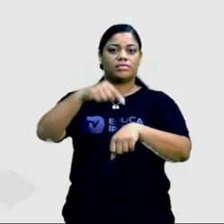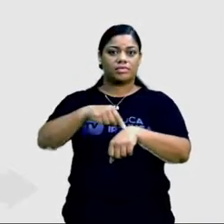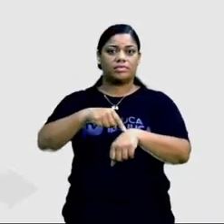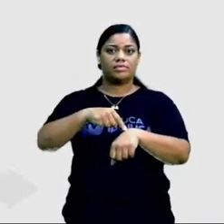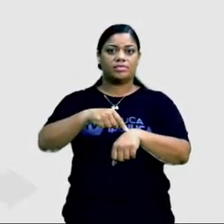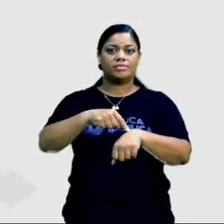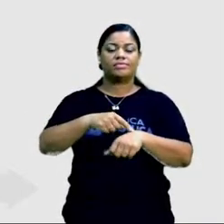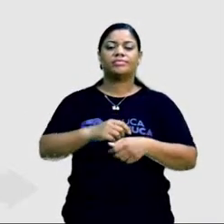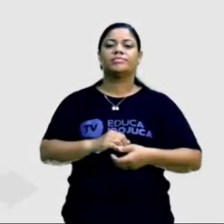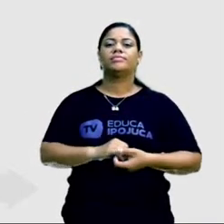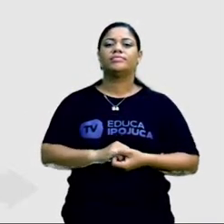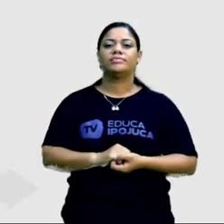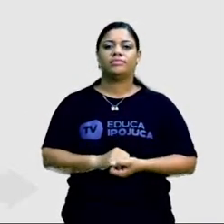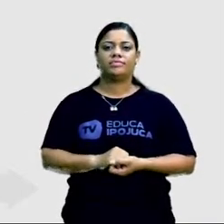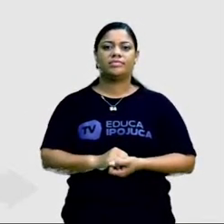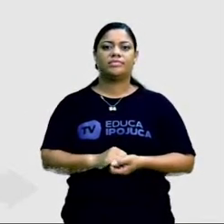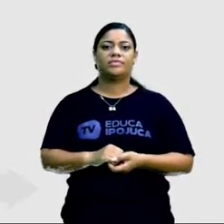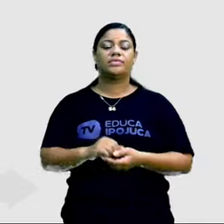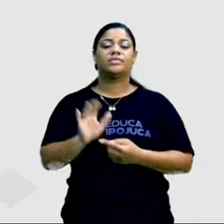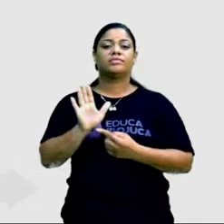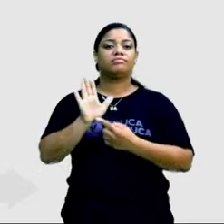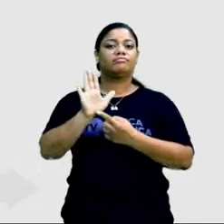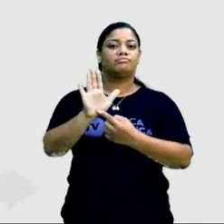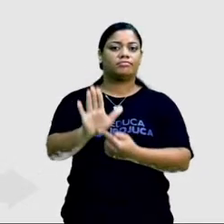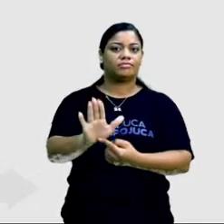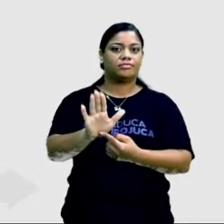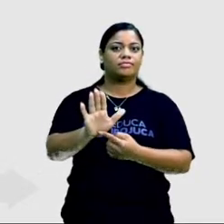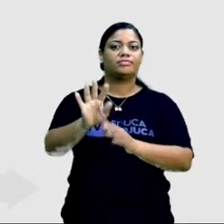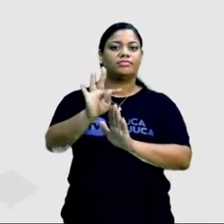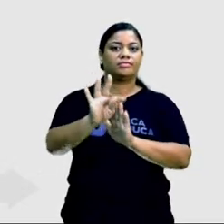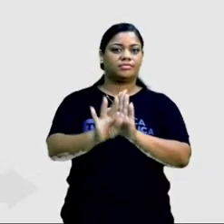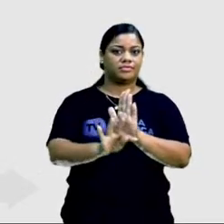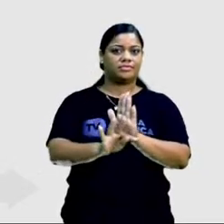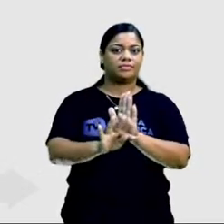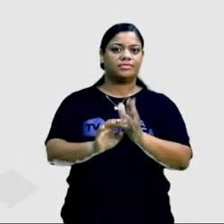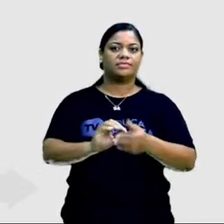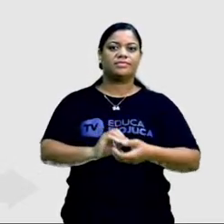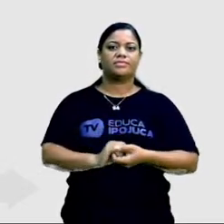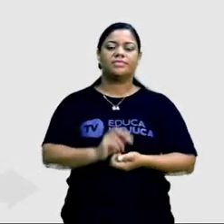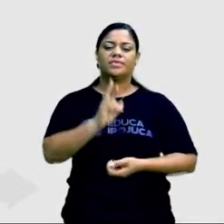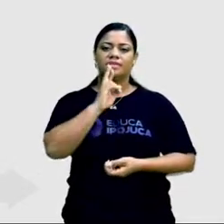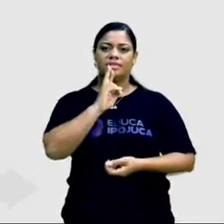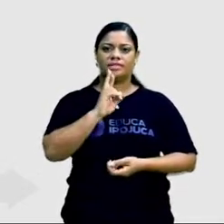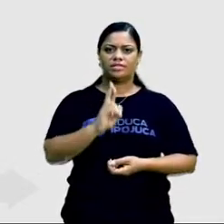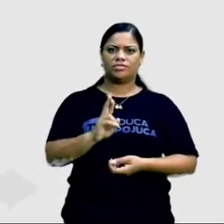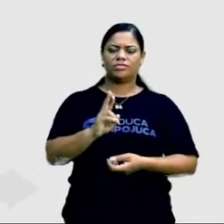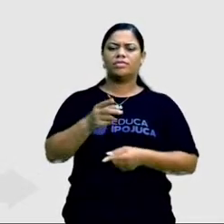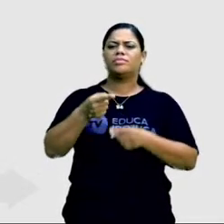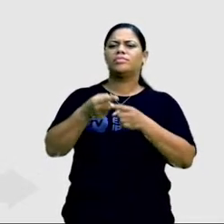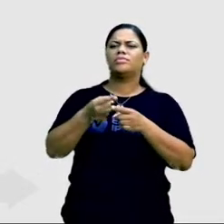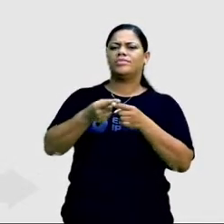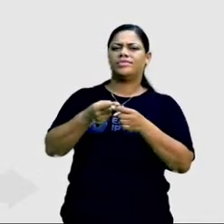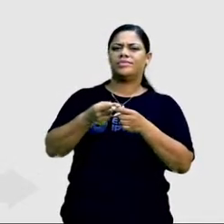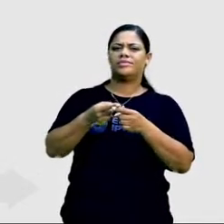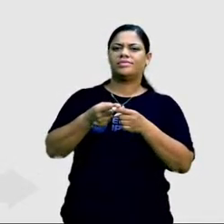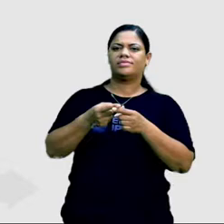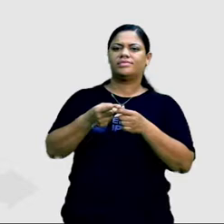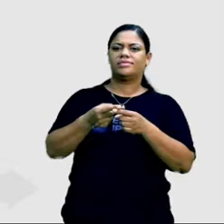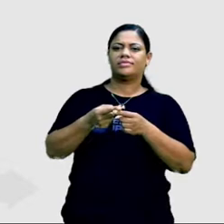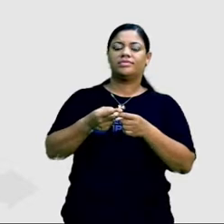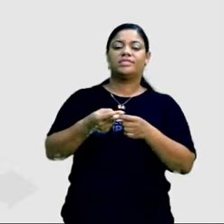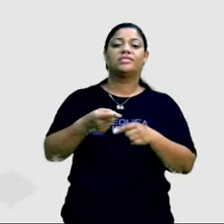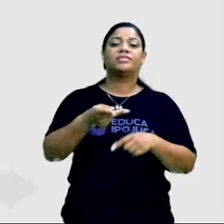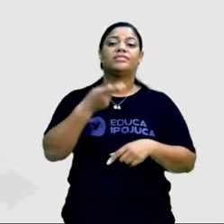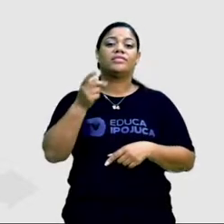maior precisão sobre o que vai ser relatado. Quando eu falo, quando eu respondo a pergunta por quê, informa os